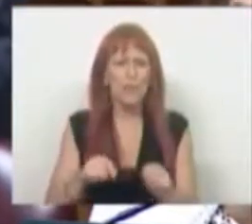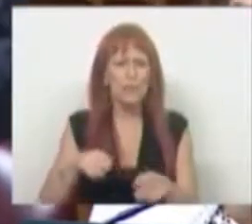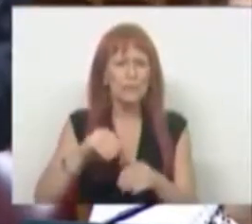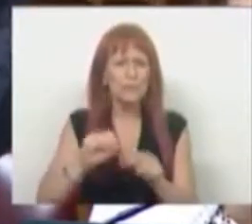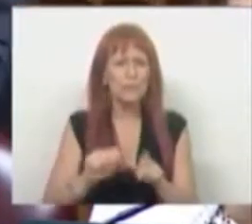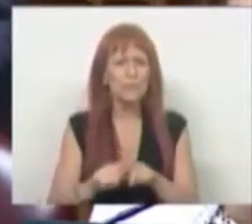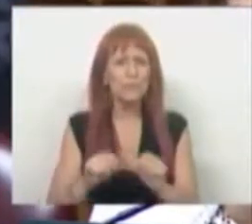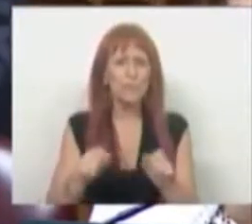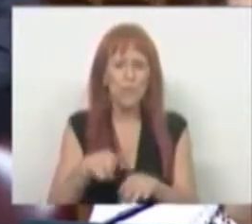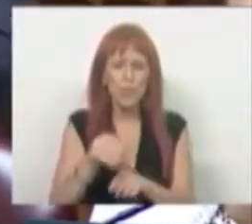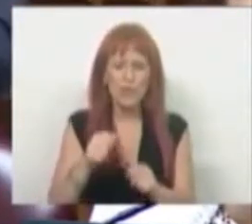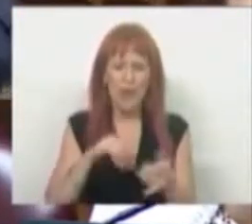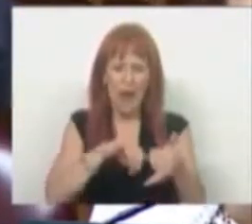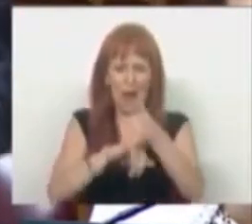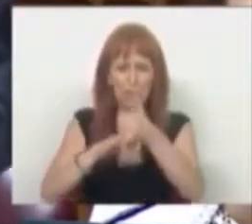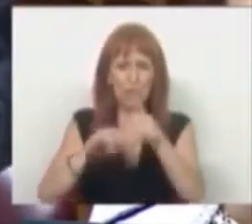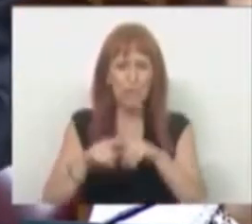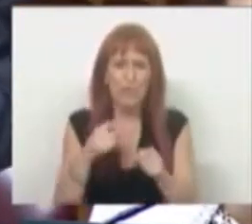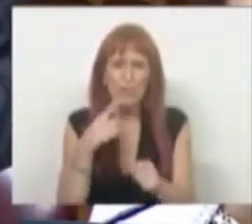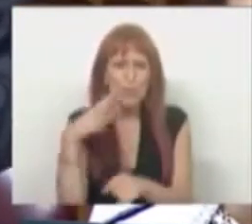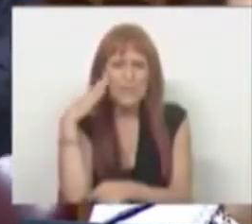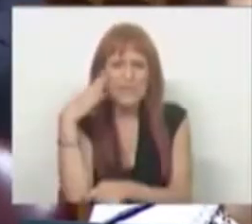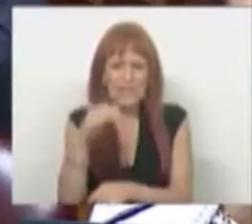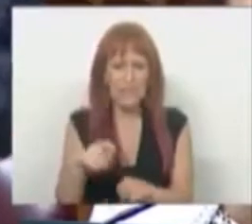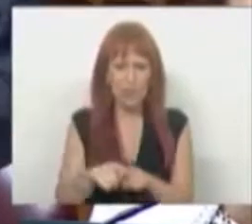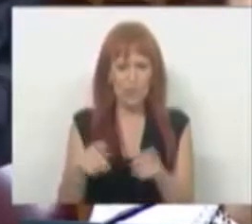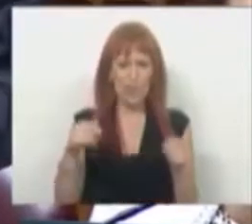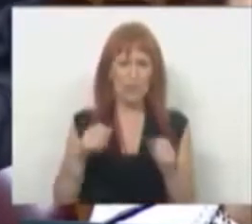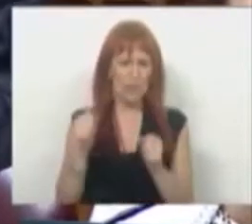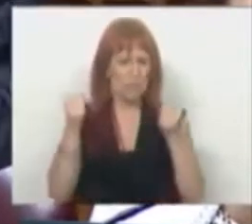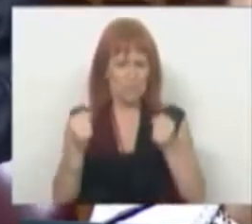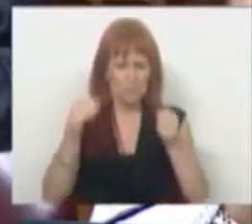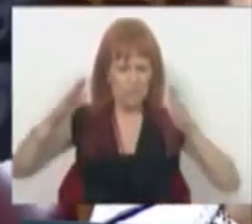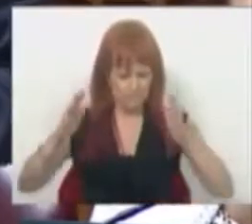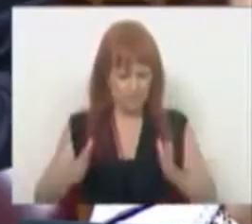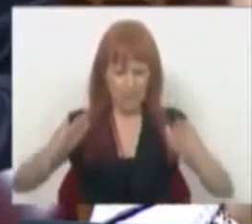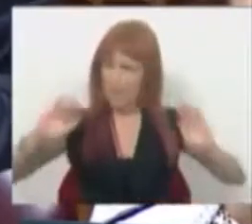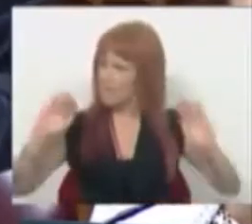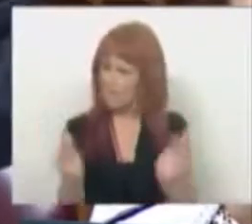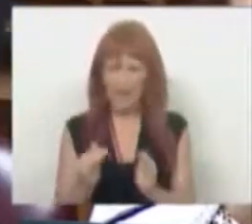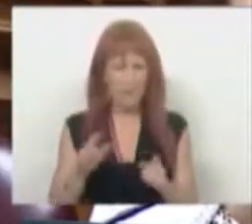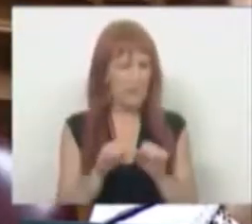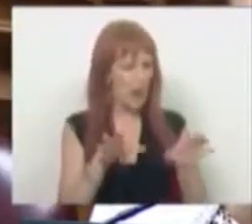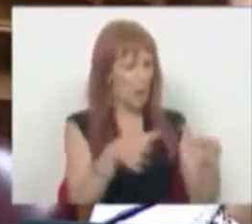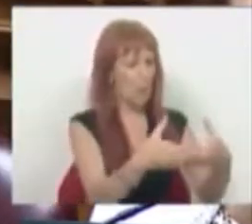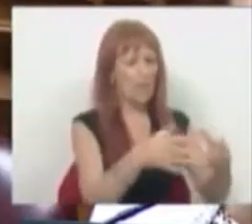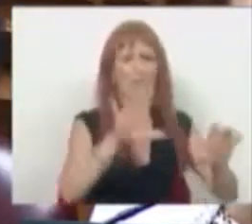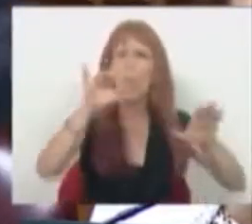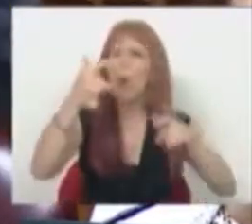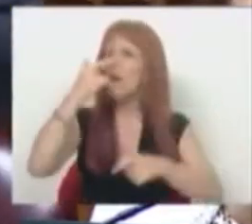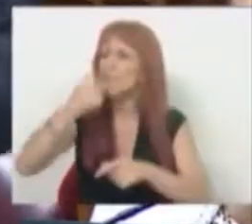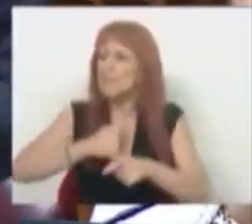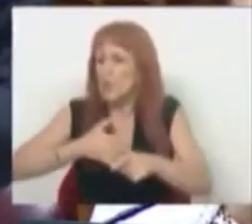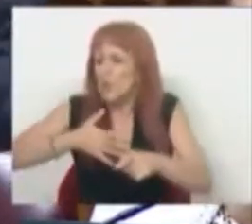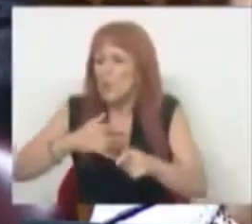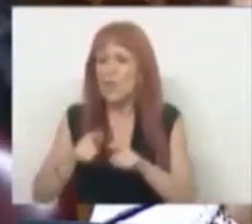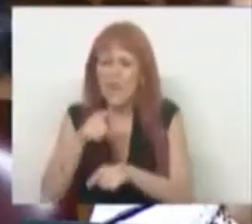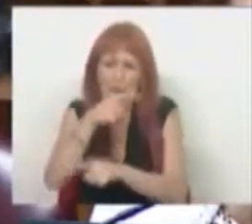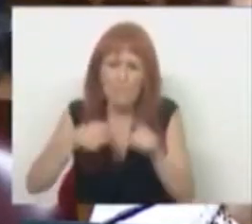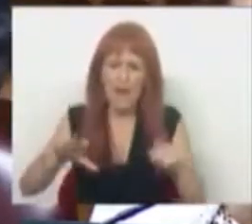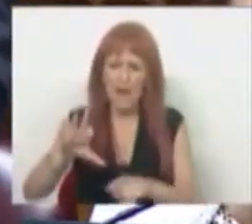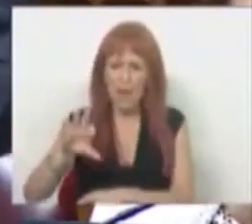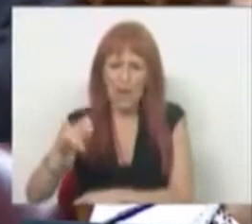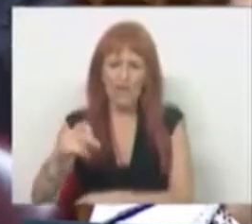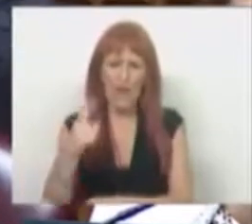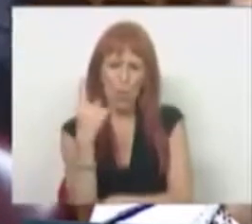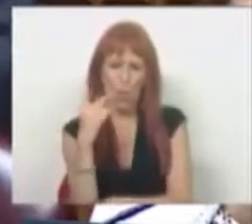ou seja, associações muito simples, menos rígidas do que uma cooperativa, onde qualquer proprietário com meio hectare, com um